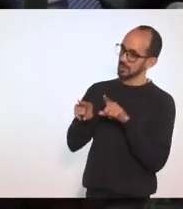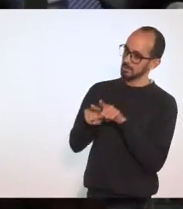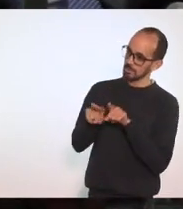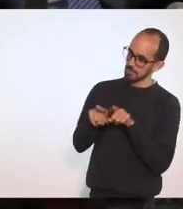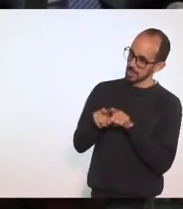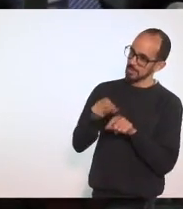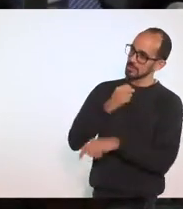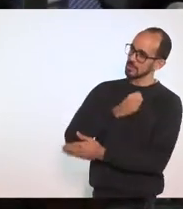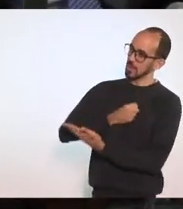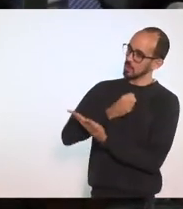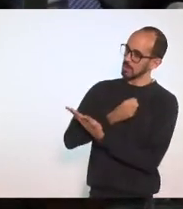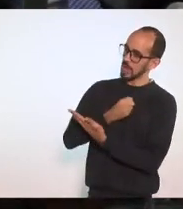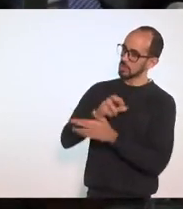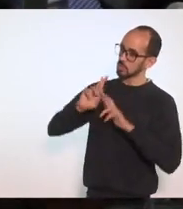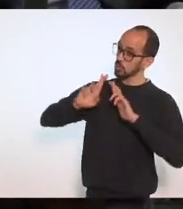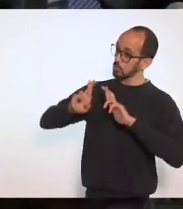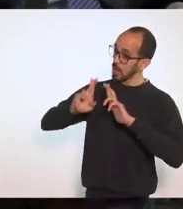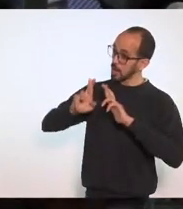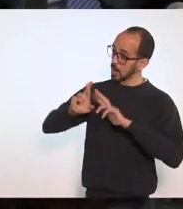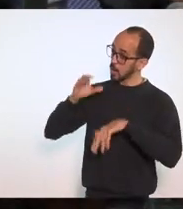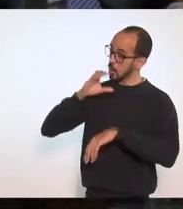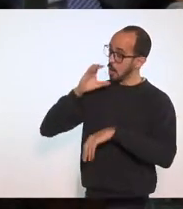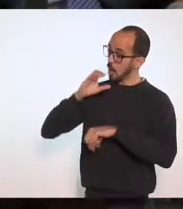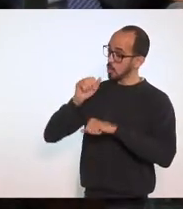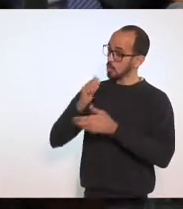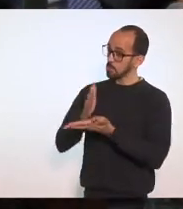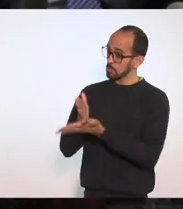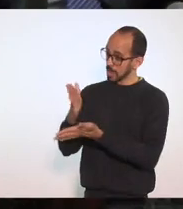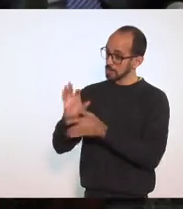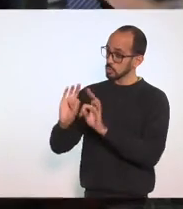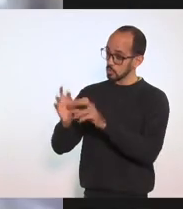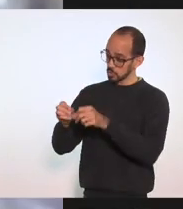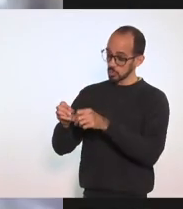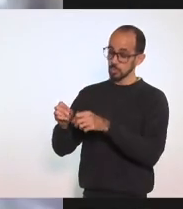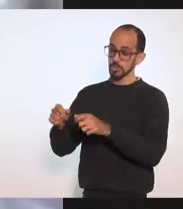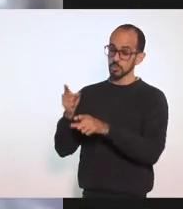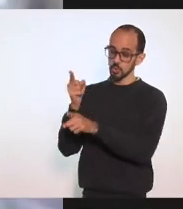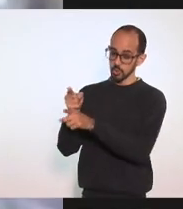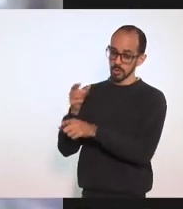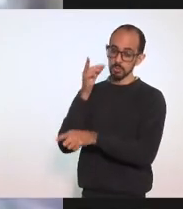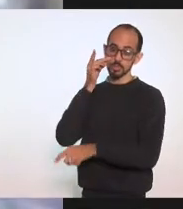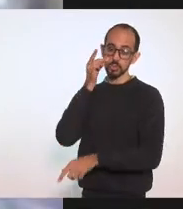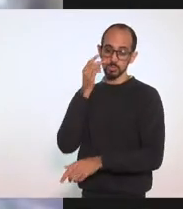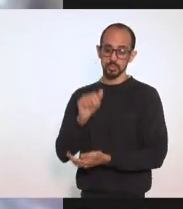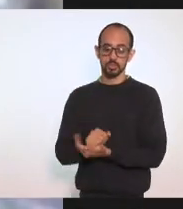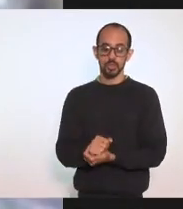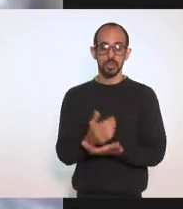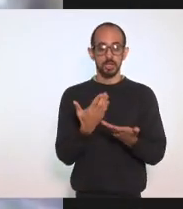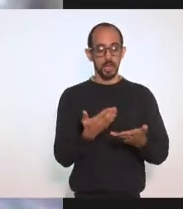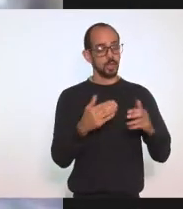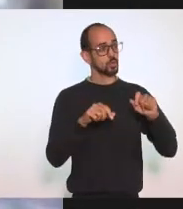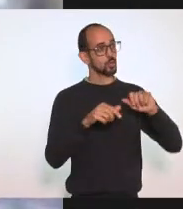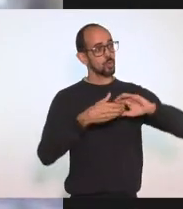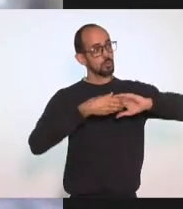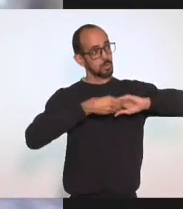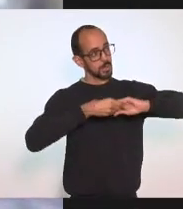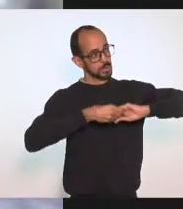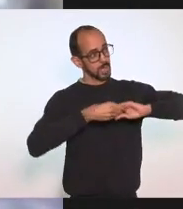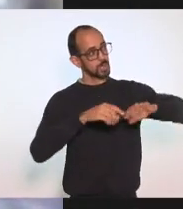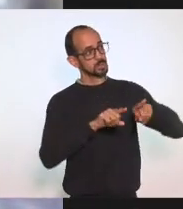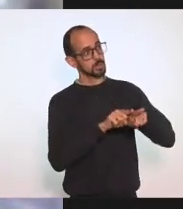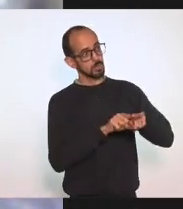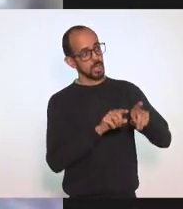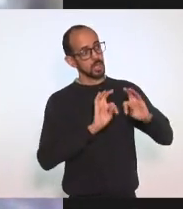possamos Logo Em breve Passar Essa fase Deus quiser Muita saudade Quero cumprimentar Também Meus nobres E